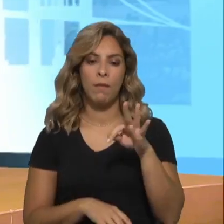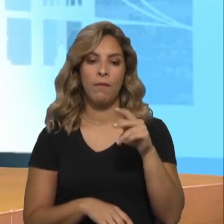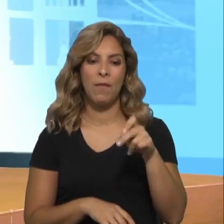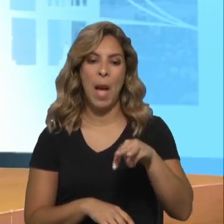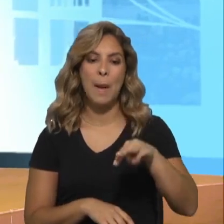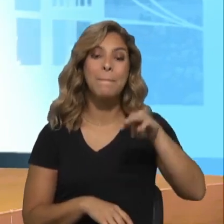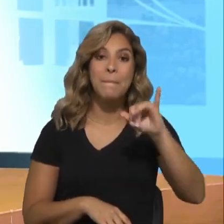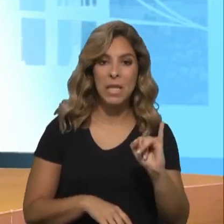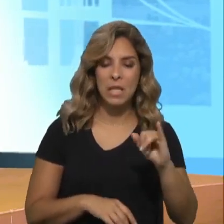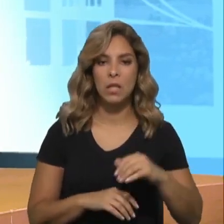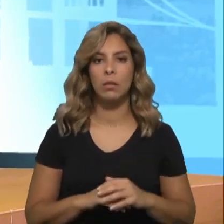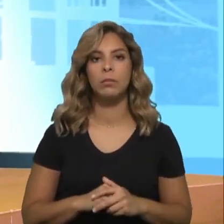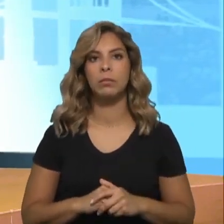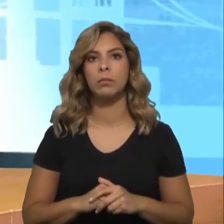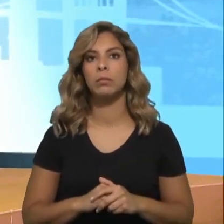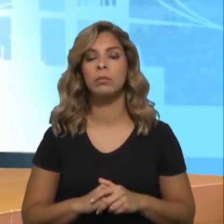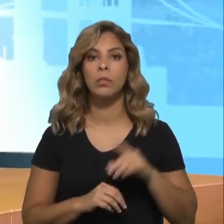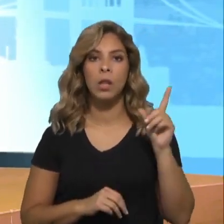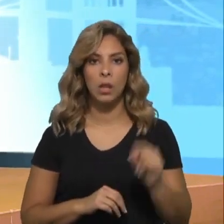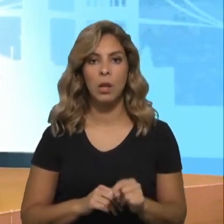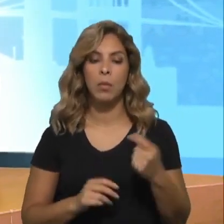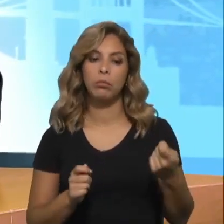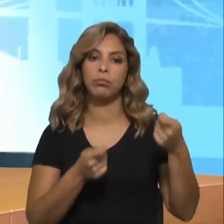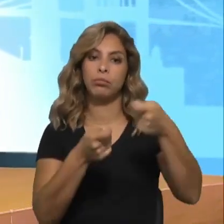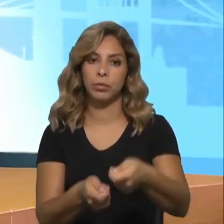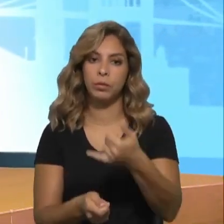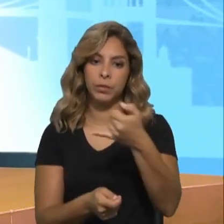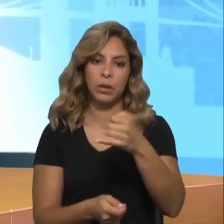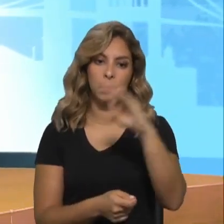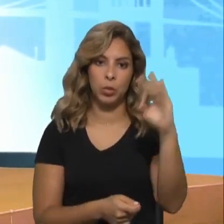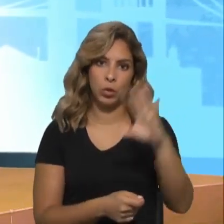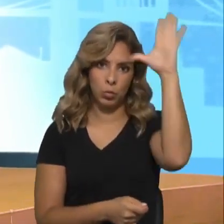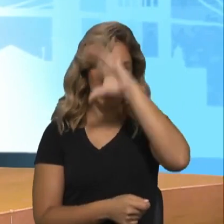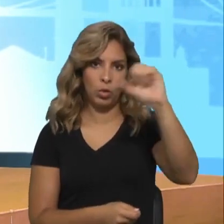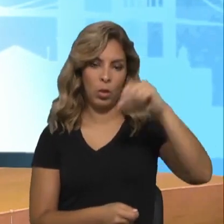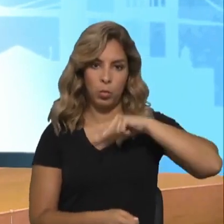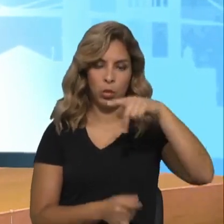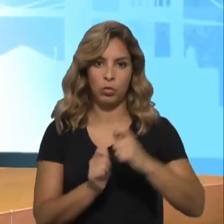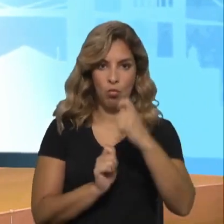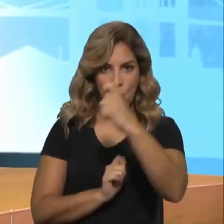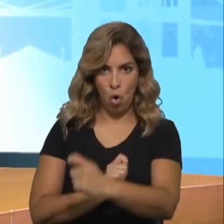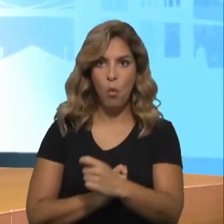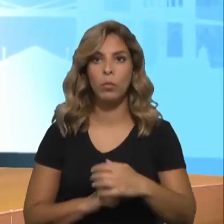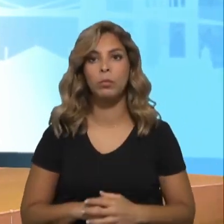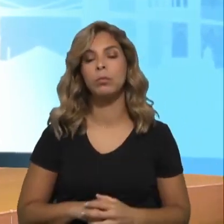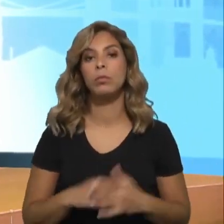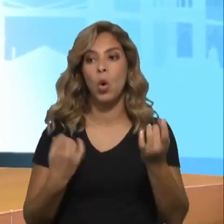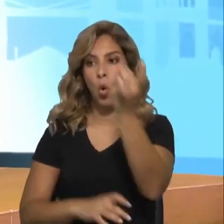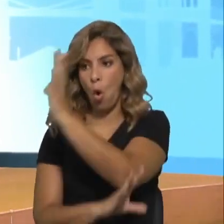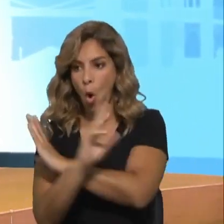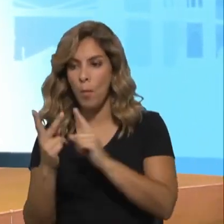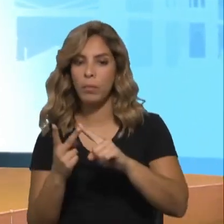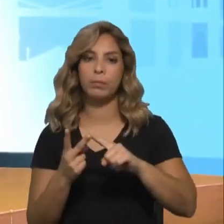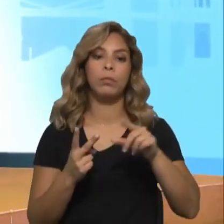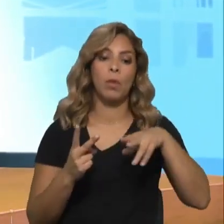que teve uma co-participação de 25% também do Estado português. Portanto, há aqui um envolvimento, desde logo, da União Europeia, do Estado português, do